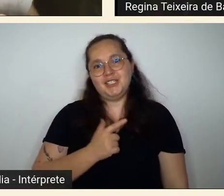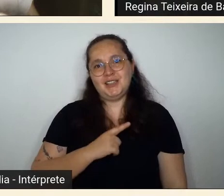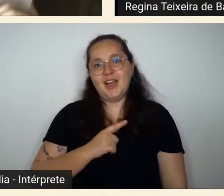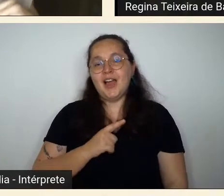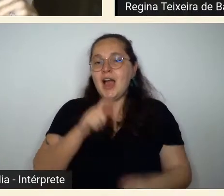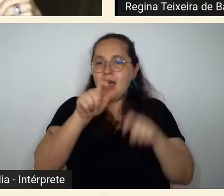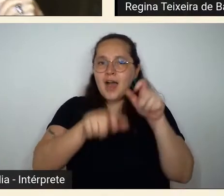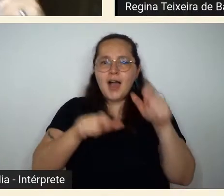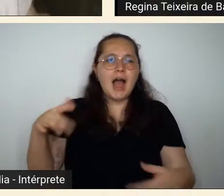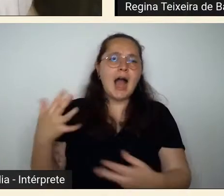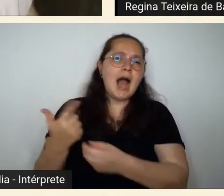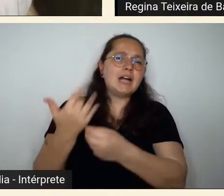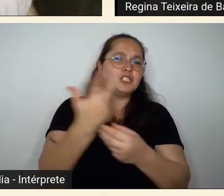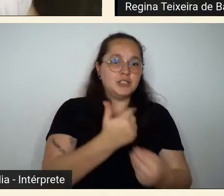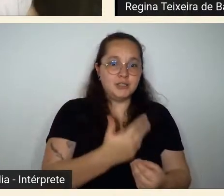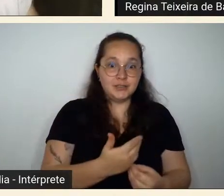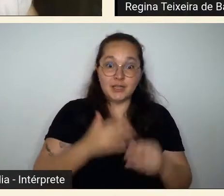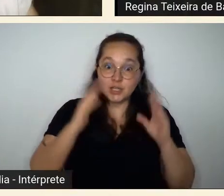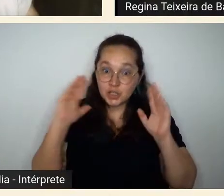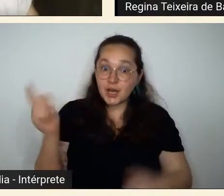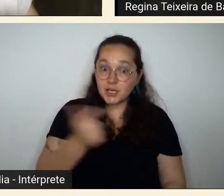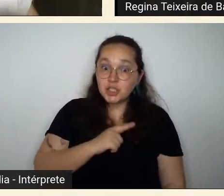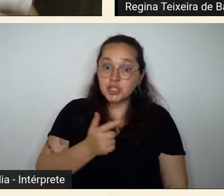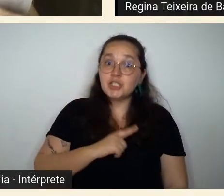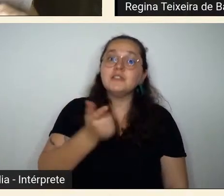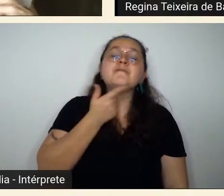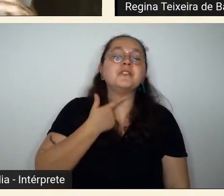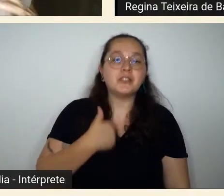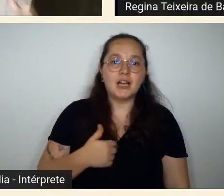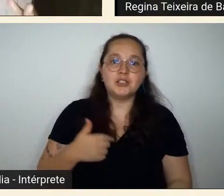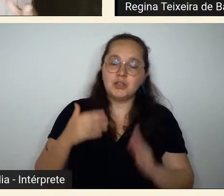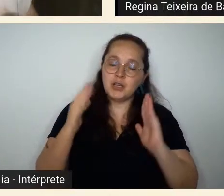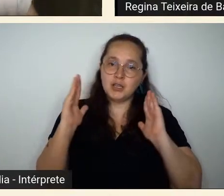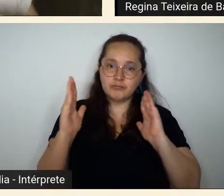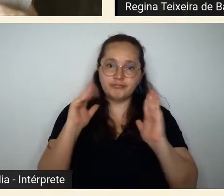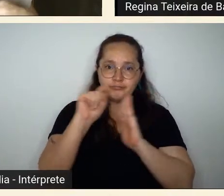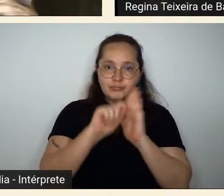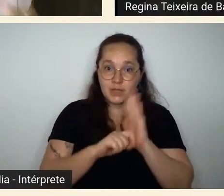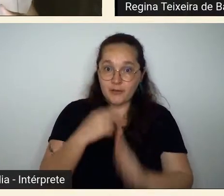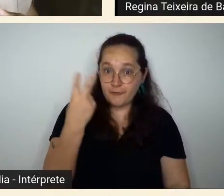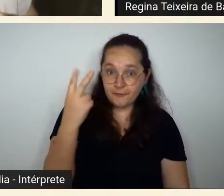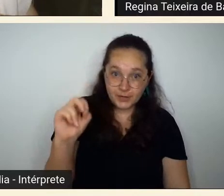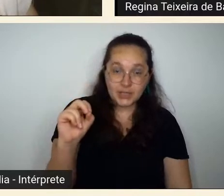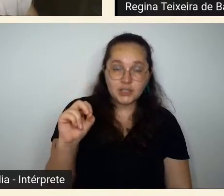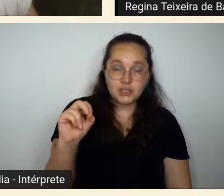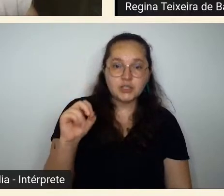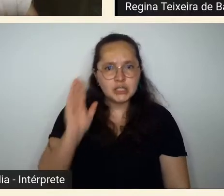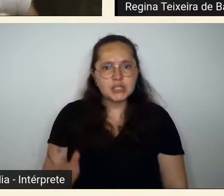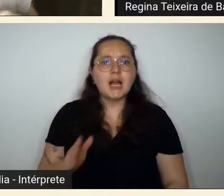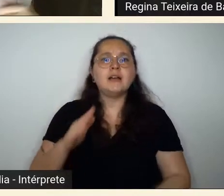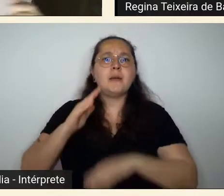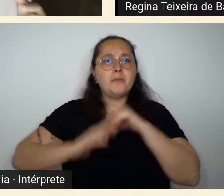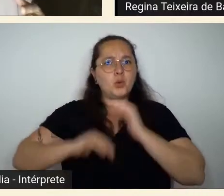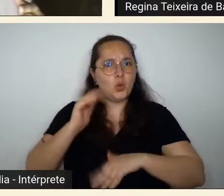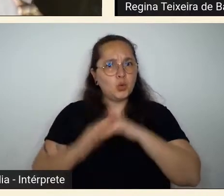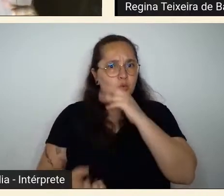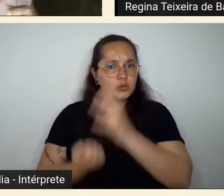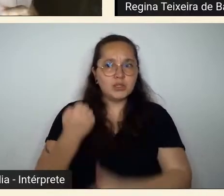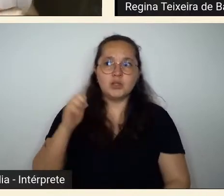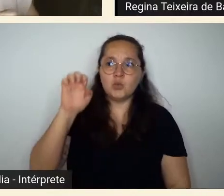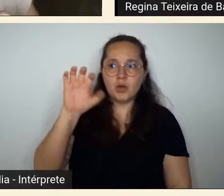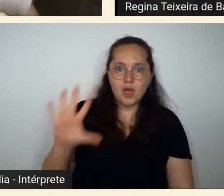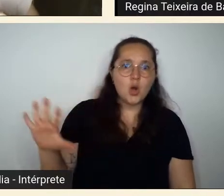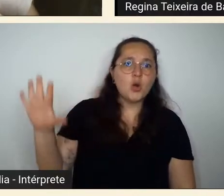desde a primeira década do século XX estavam viajando estavam produzindo na Europa e também a gente sabe